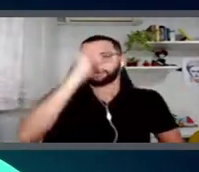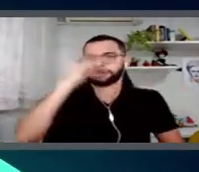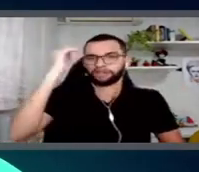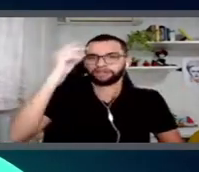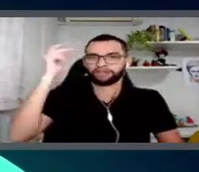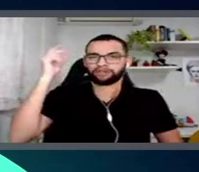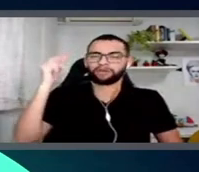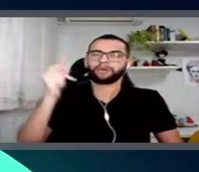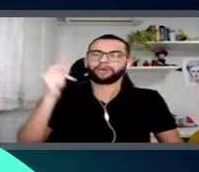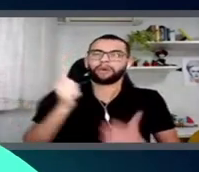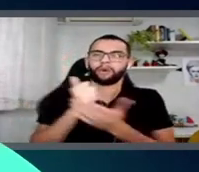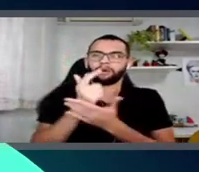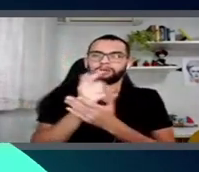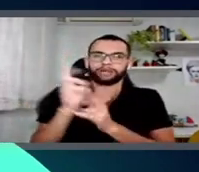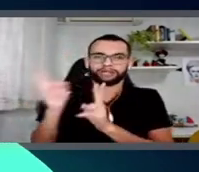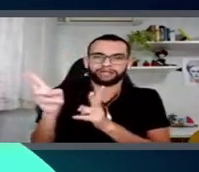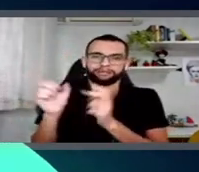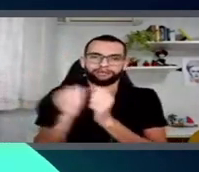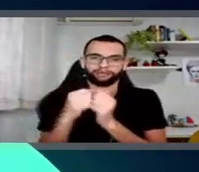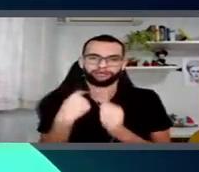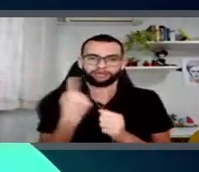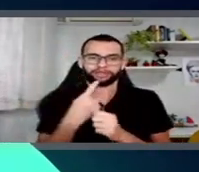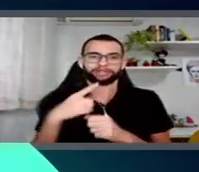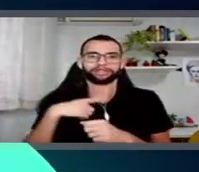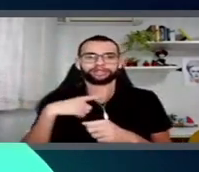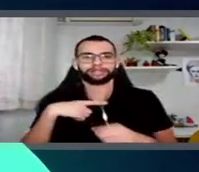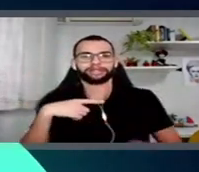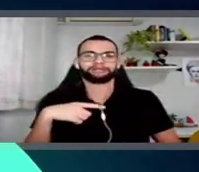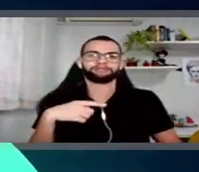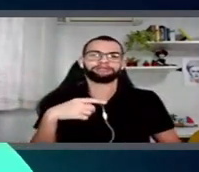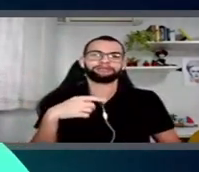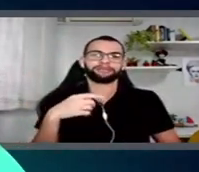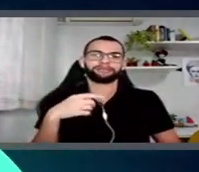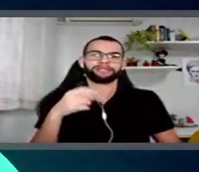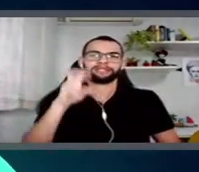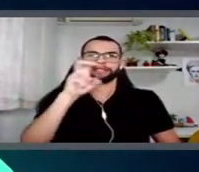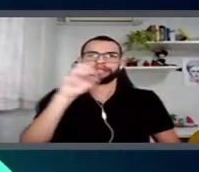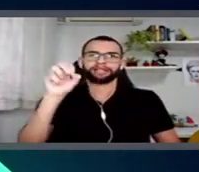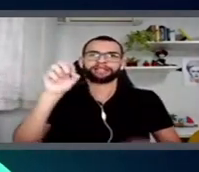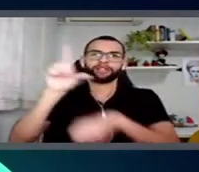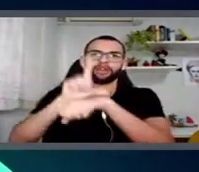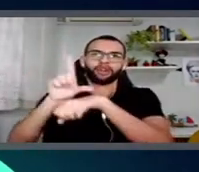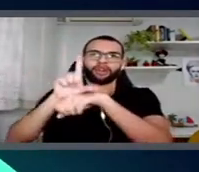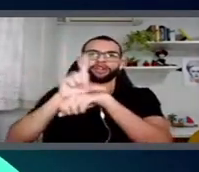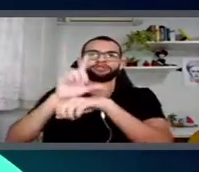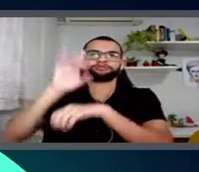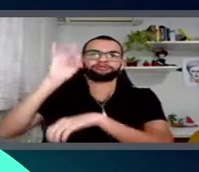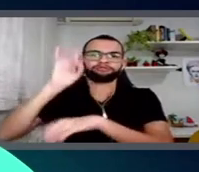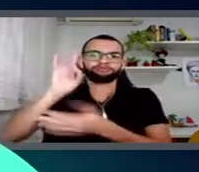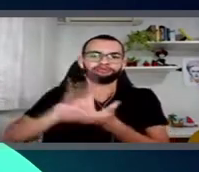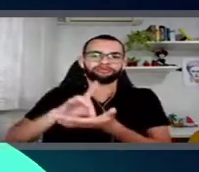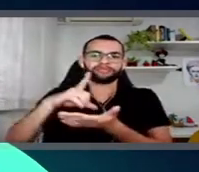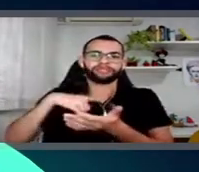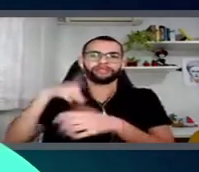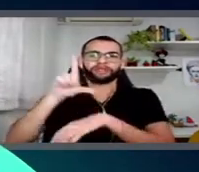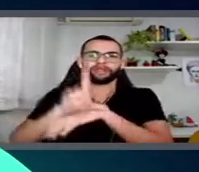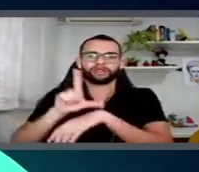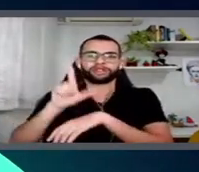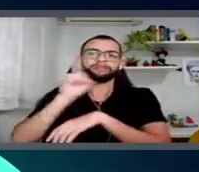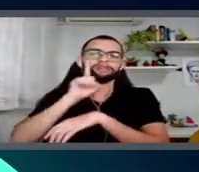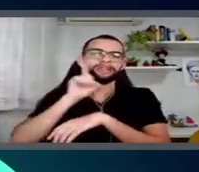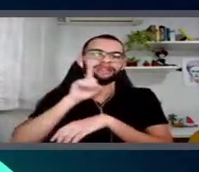A gente tem mais de 3.500 lojas físicas, né? Quando a gente fala aí de lojas americanas, a Imaginar, o PQ,